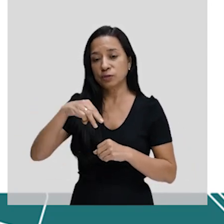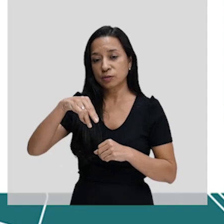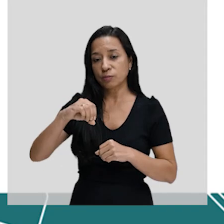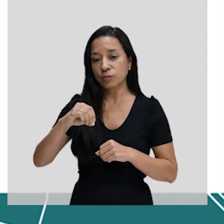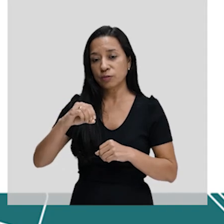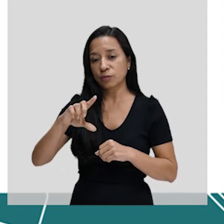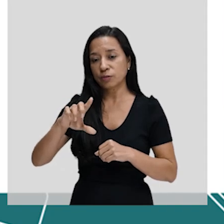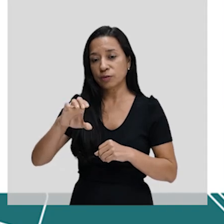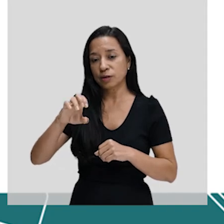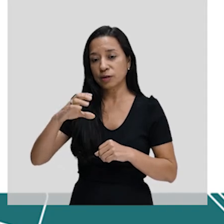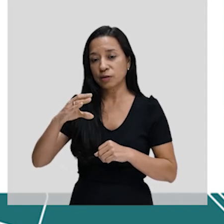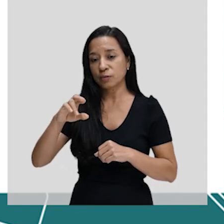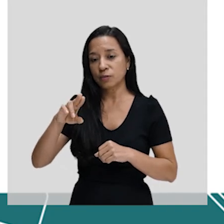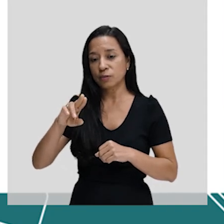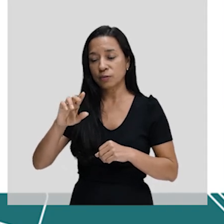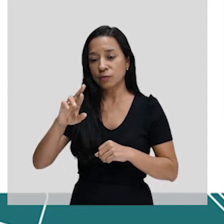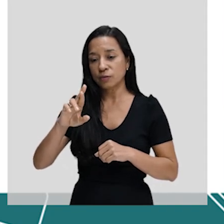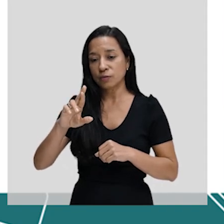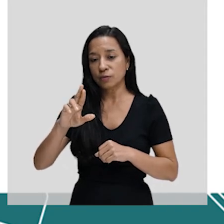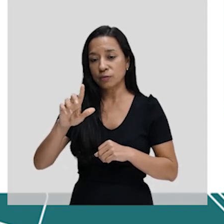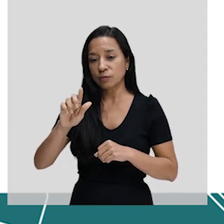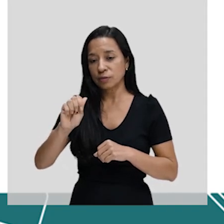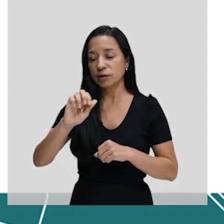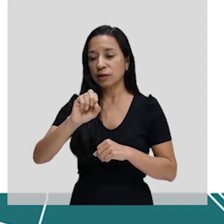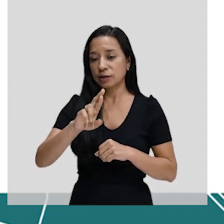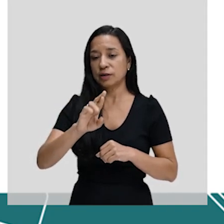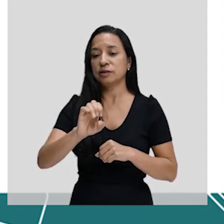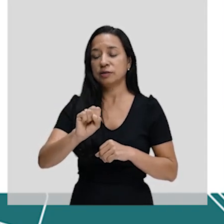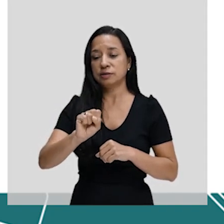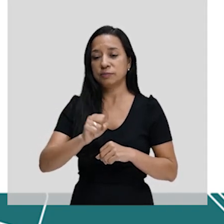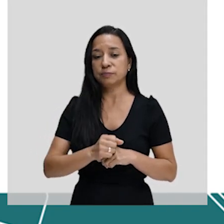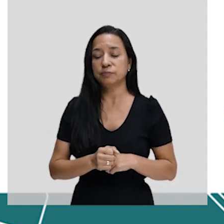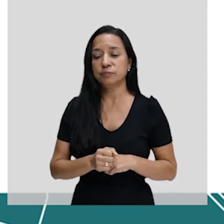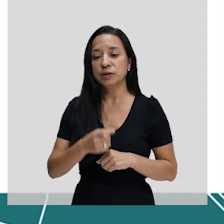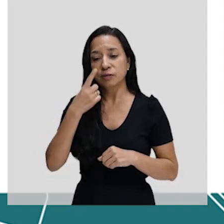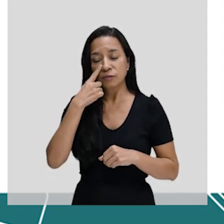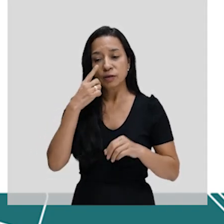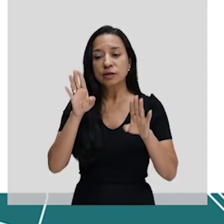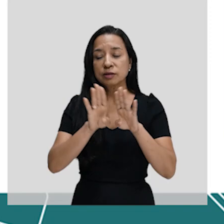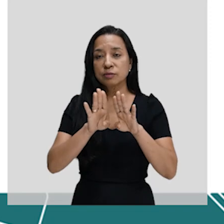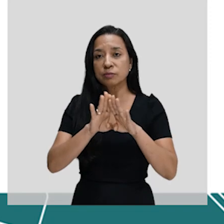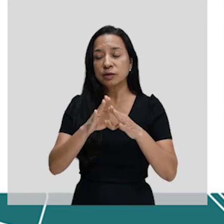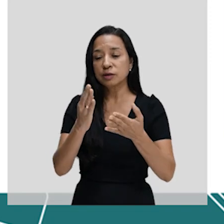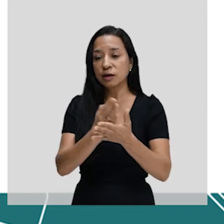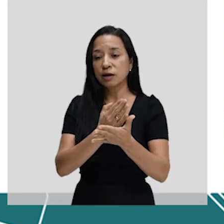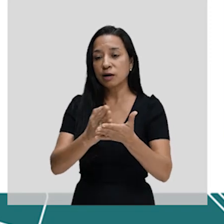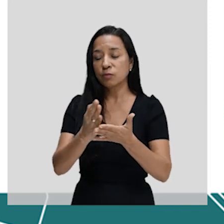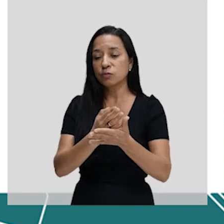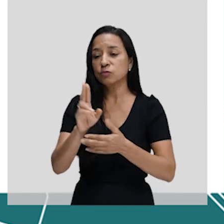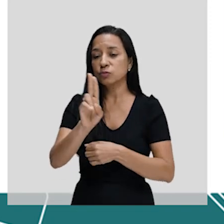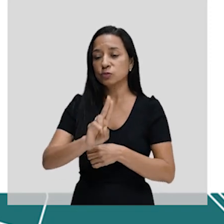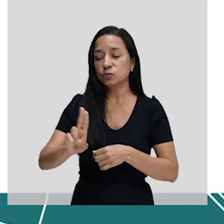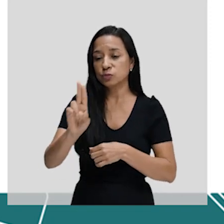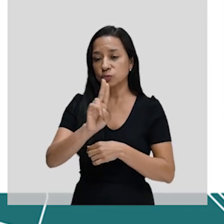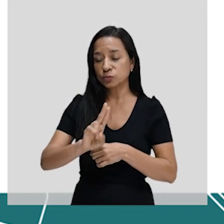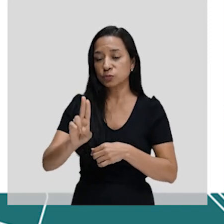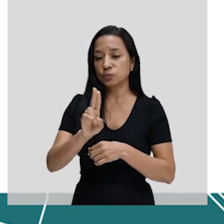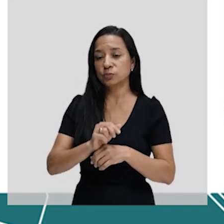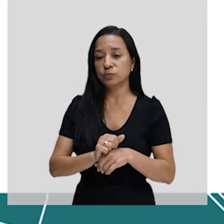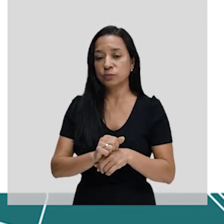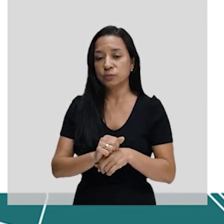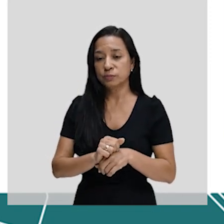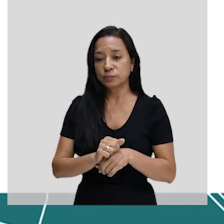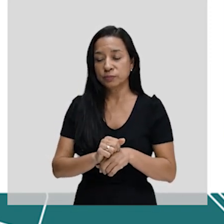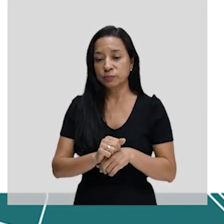como endonucleases de restrição. E aí nós vamos ver aqui algumas aplicações dessas chamadas